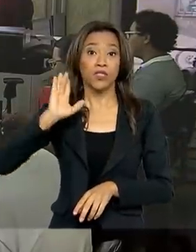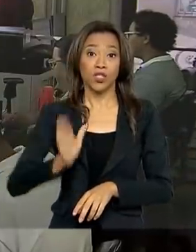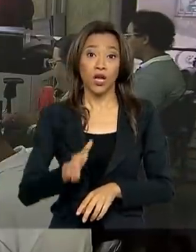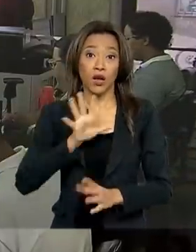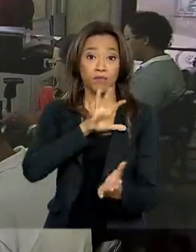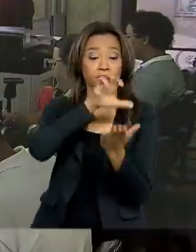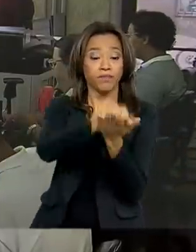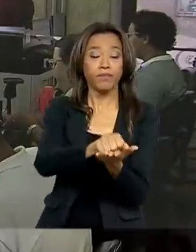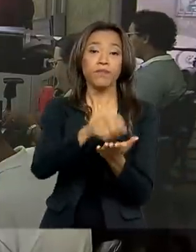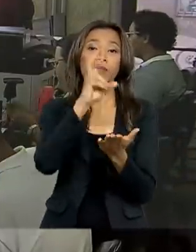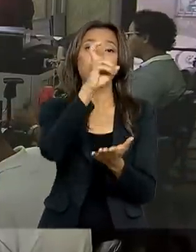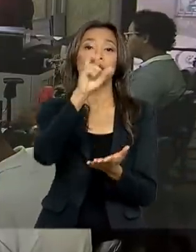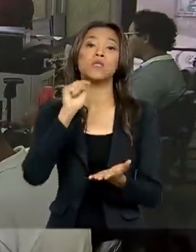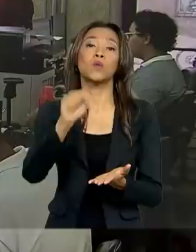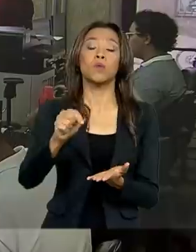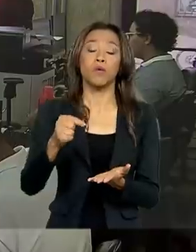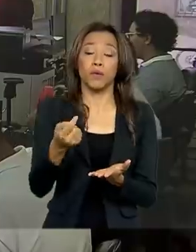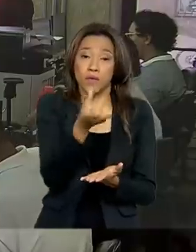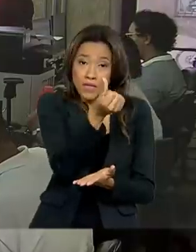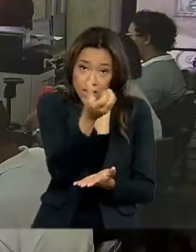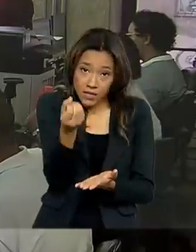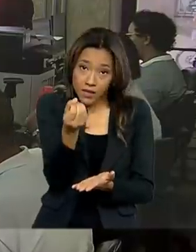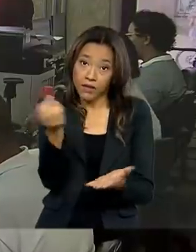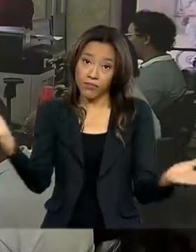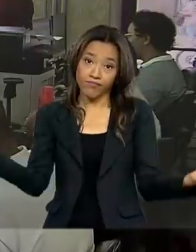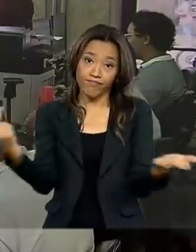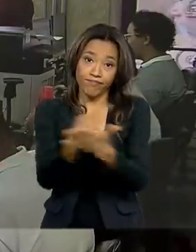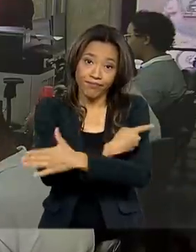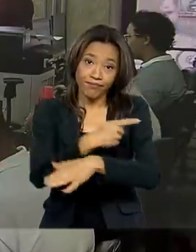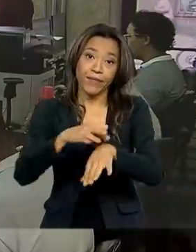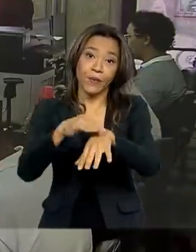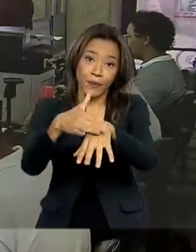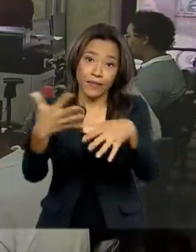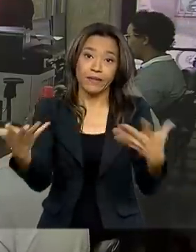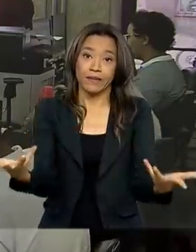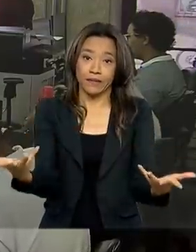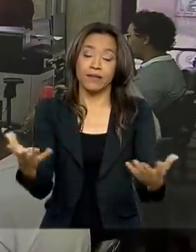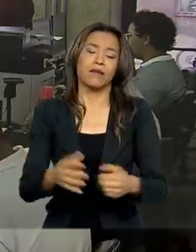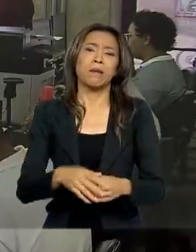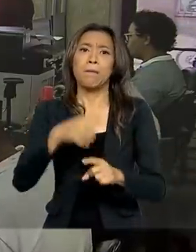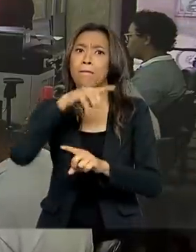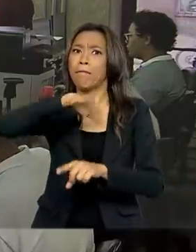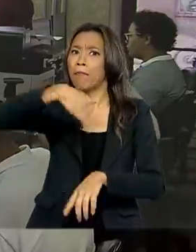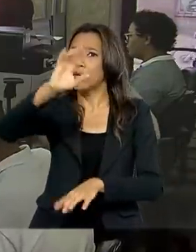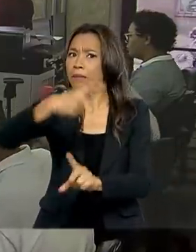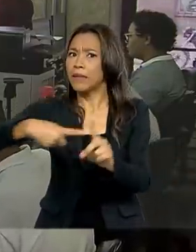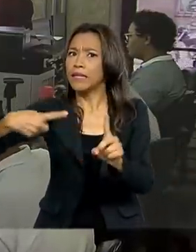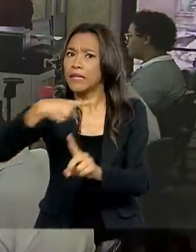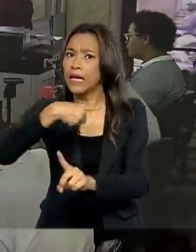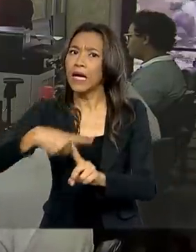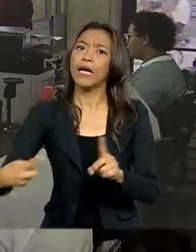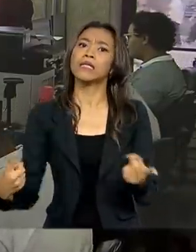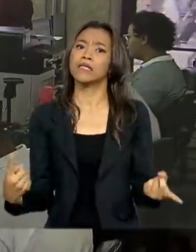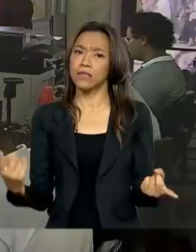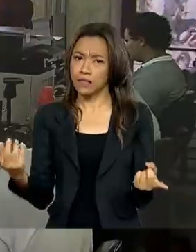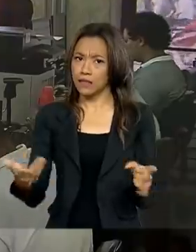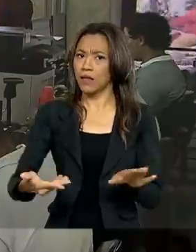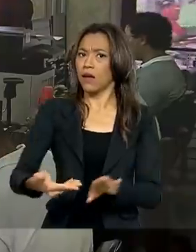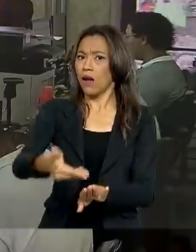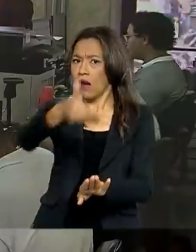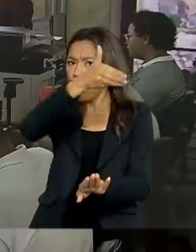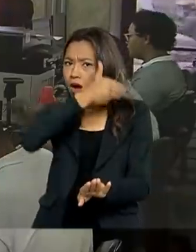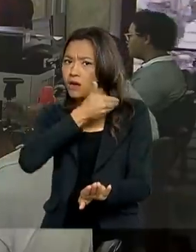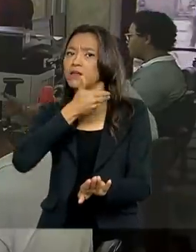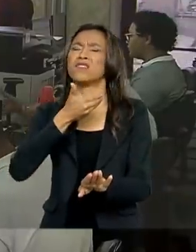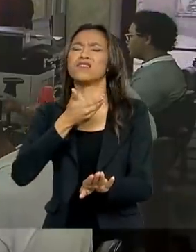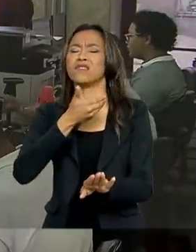registrados 5.660 casos da doença, o que significa mais da metade de todos os casos que foram registrados